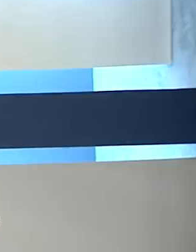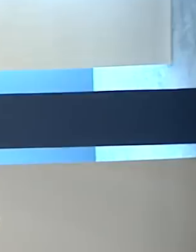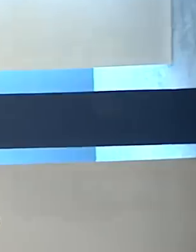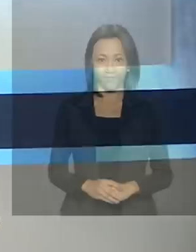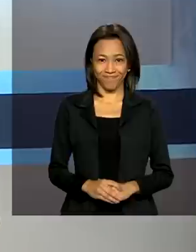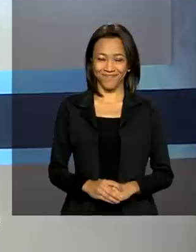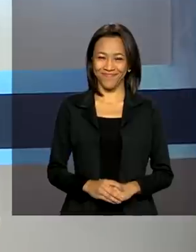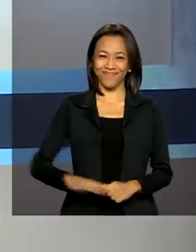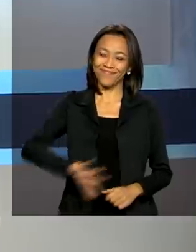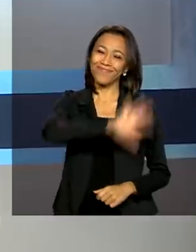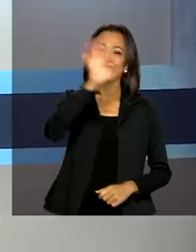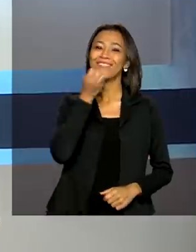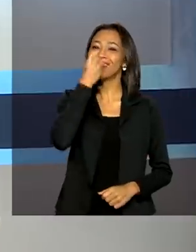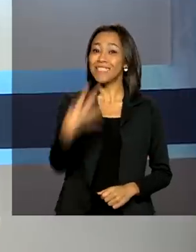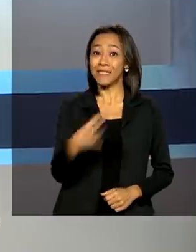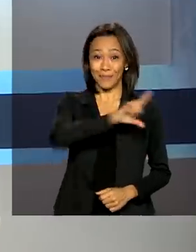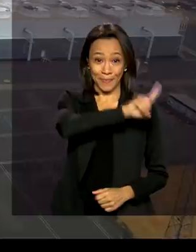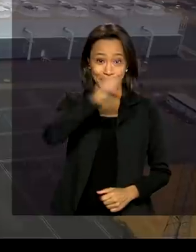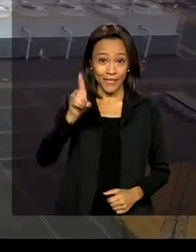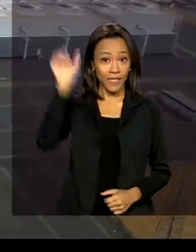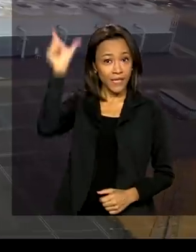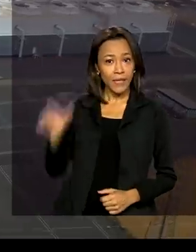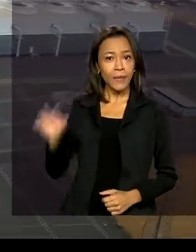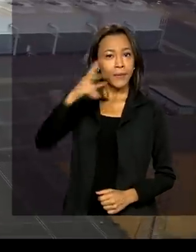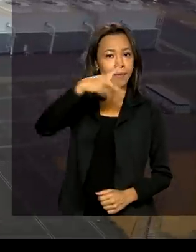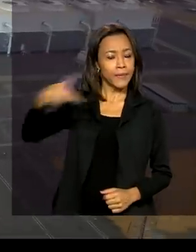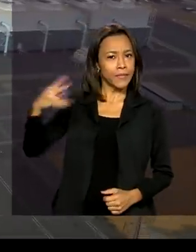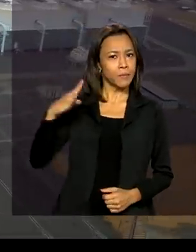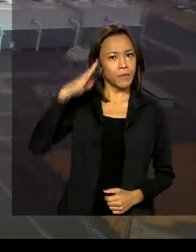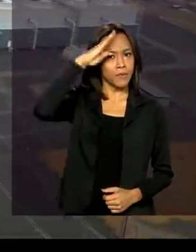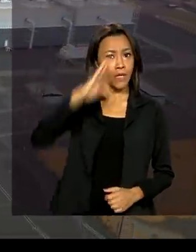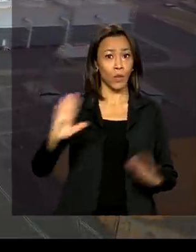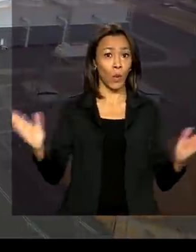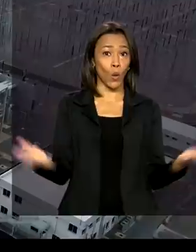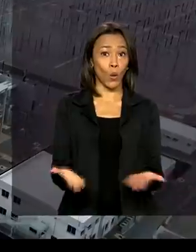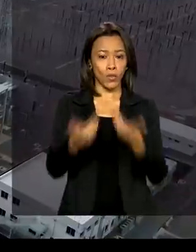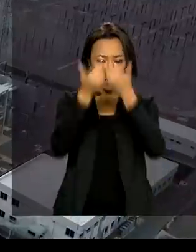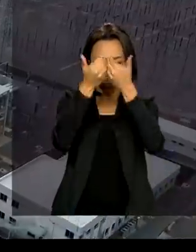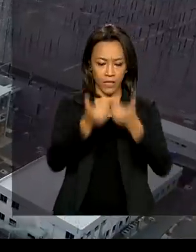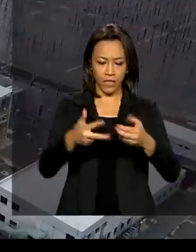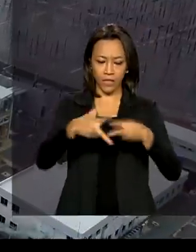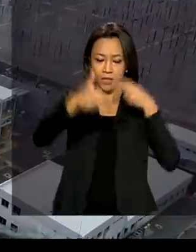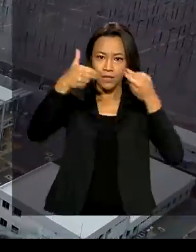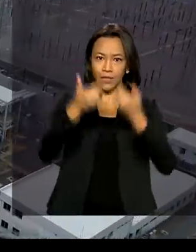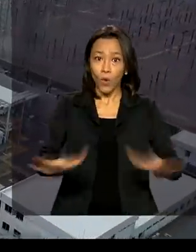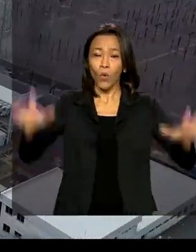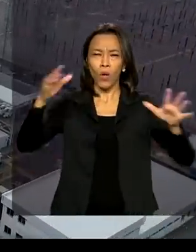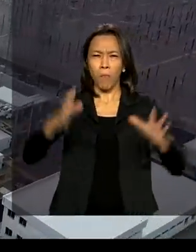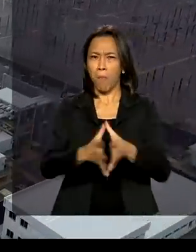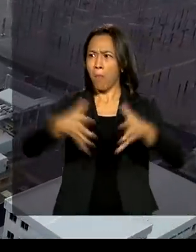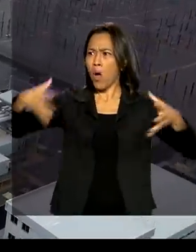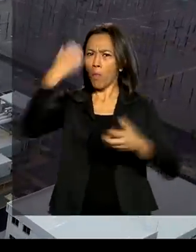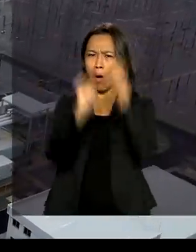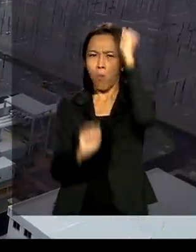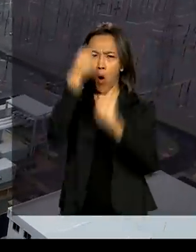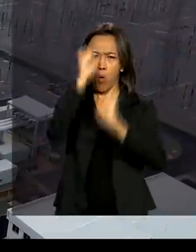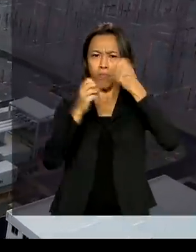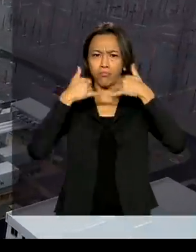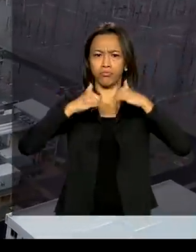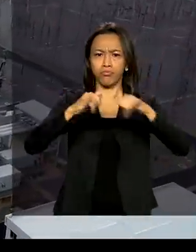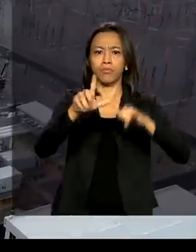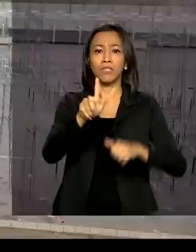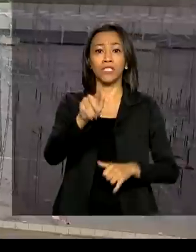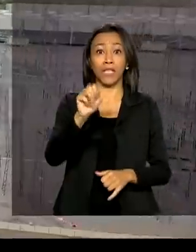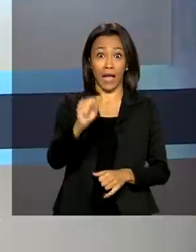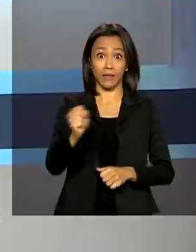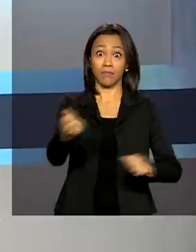Olá, bom dia! Presidente Jair Bolsonaro inaugura hoje em Sergipe a maior termoelétrica de gás natural da